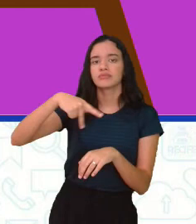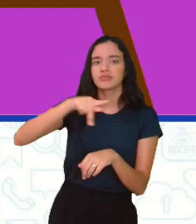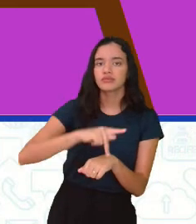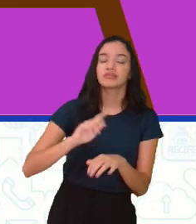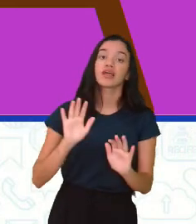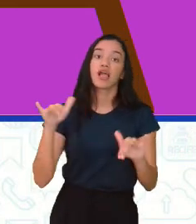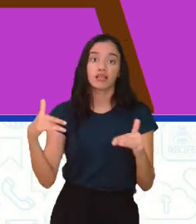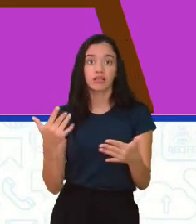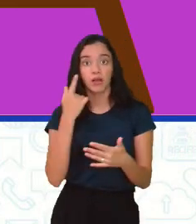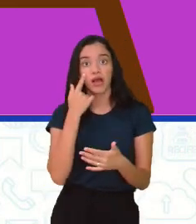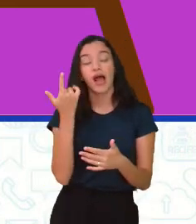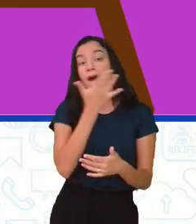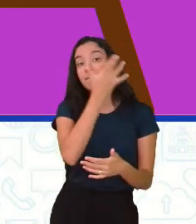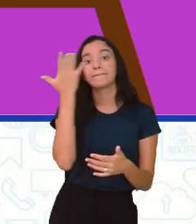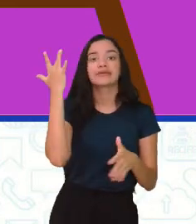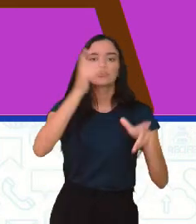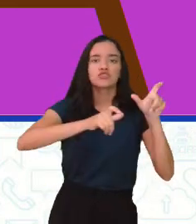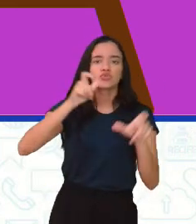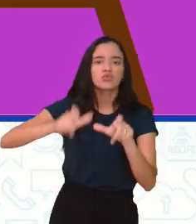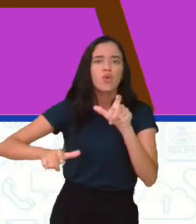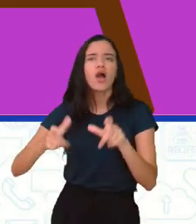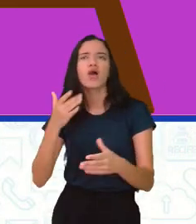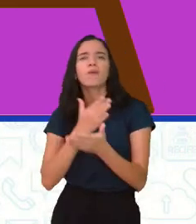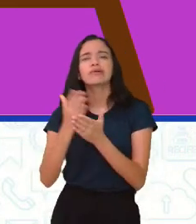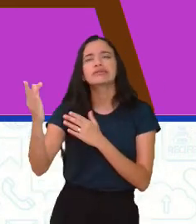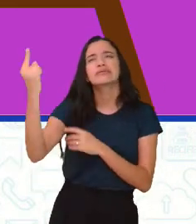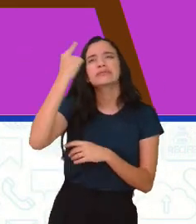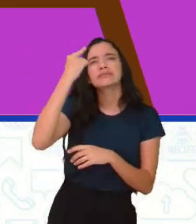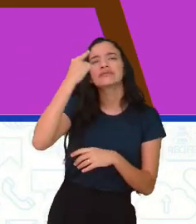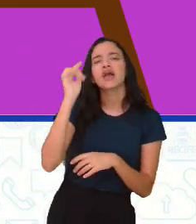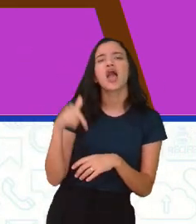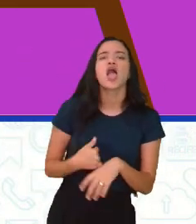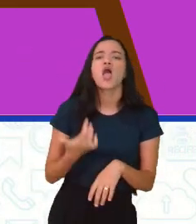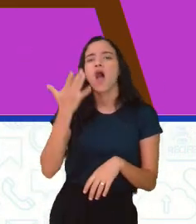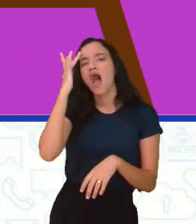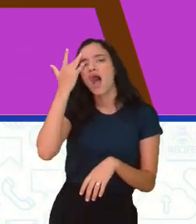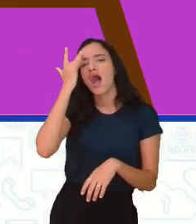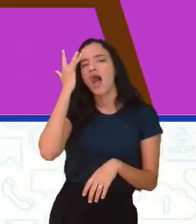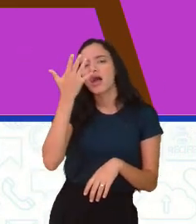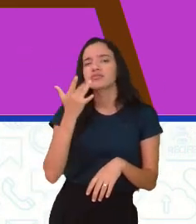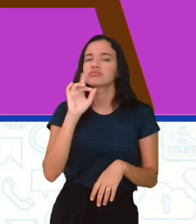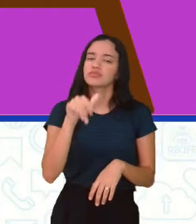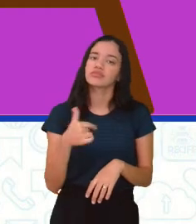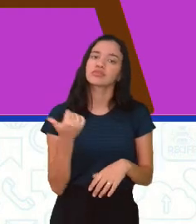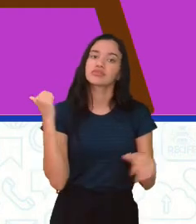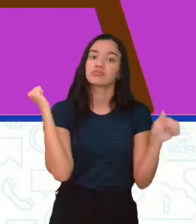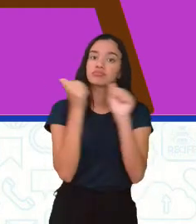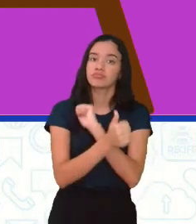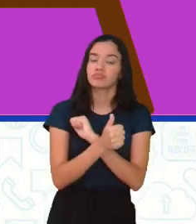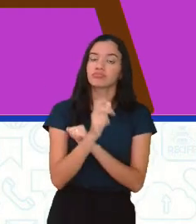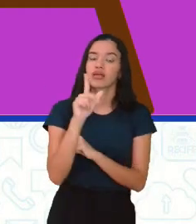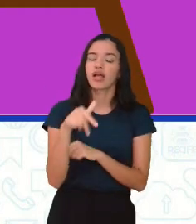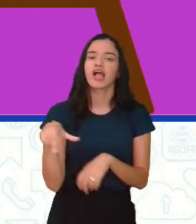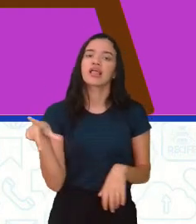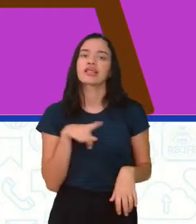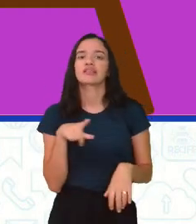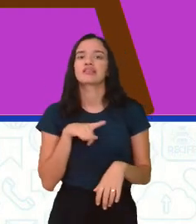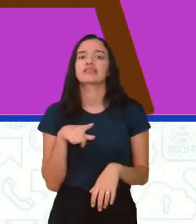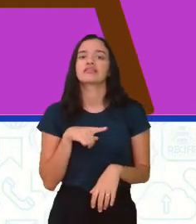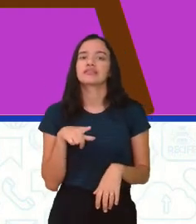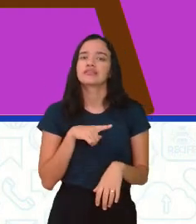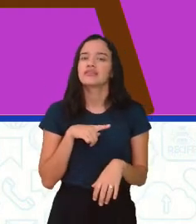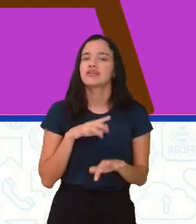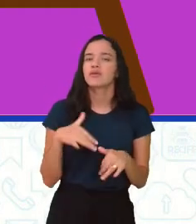Então, essas pessoas começaram a pensar, acho que essa modalidade esportiva aqui tem uma